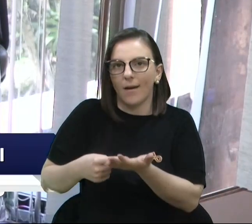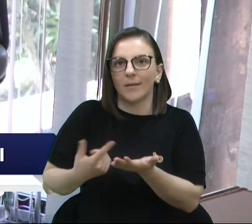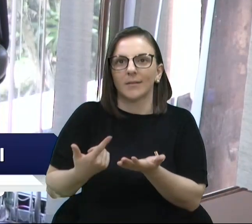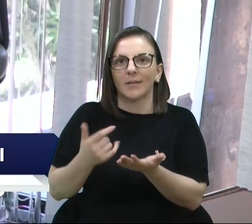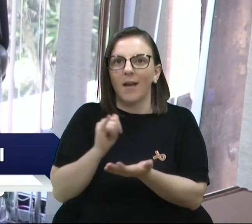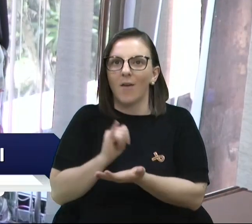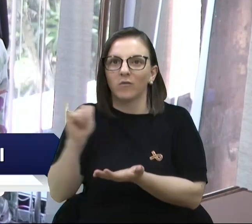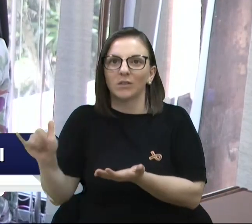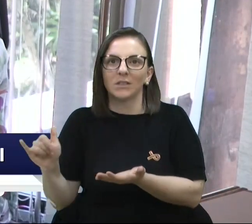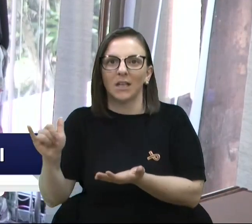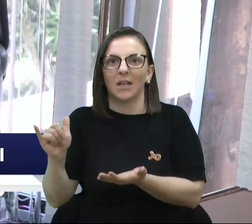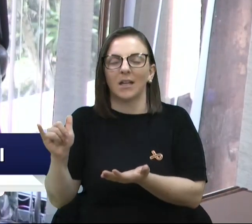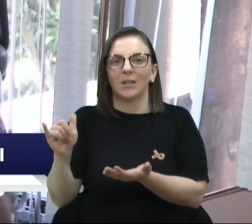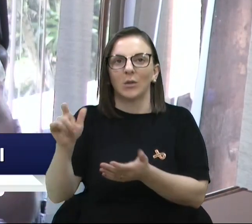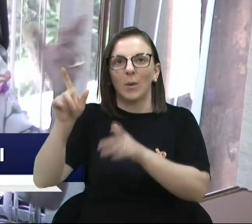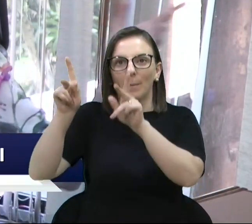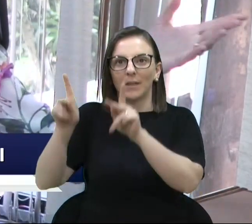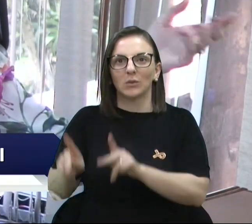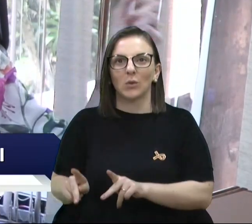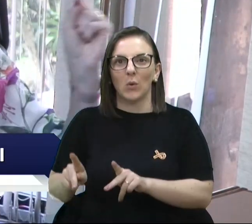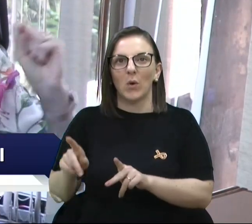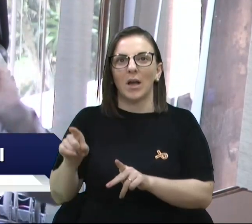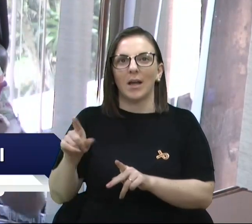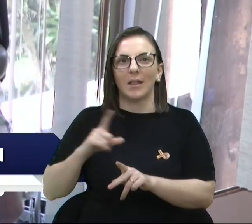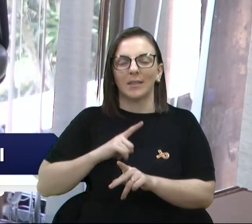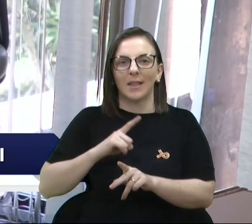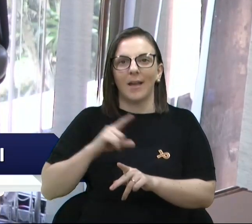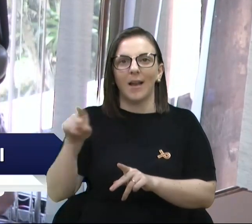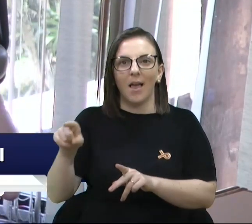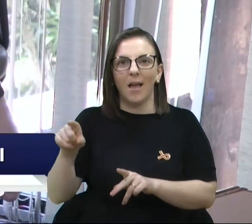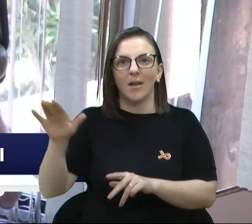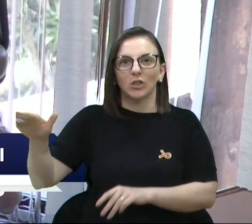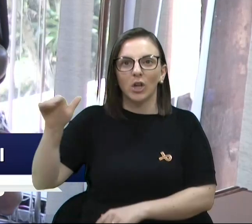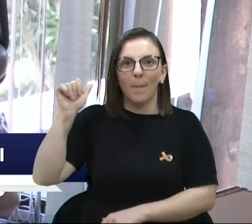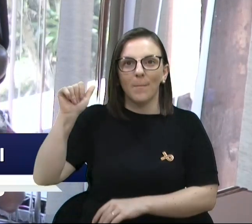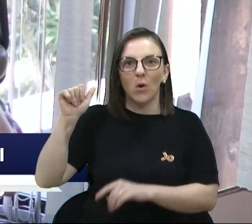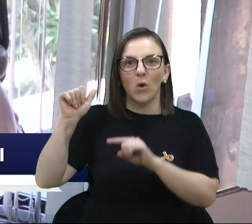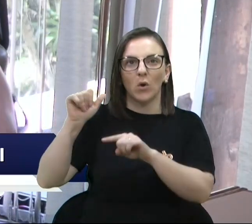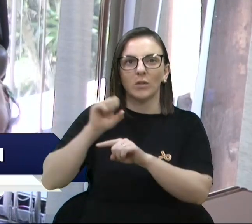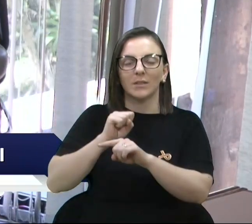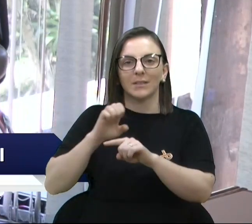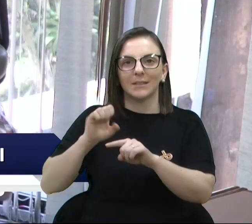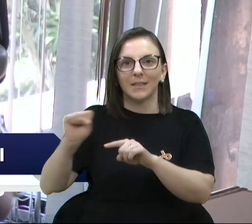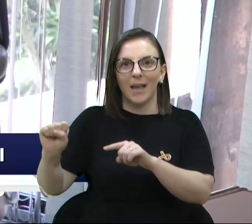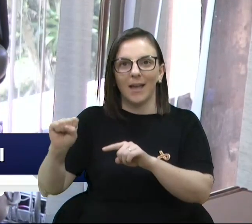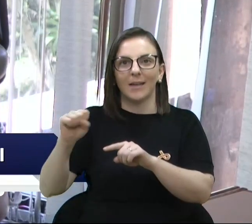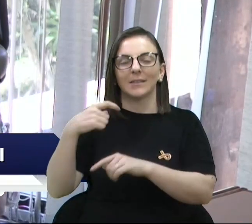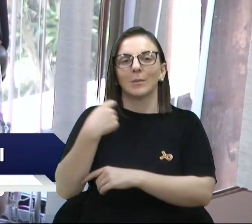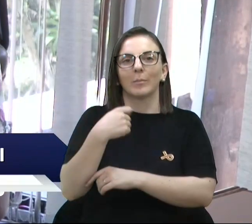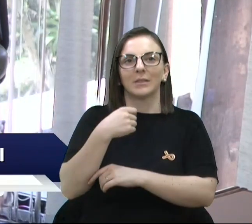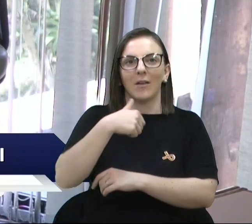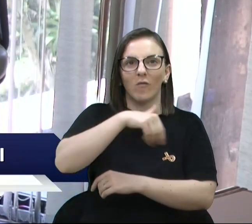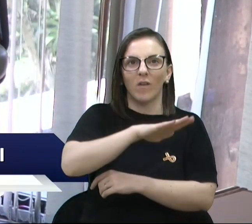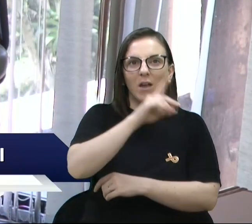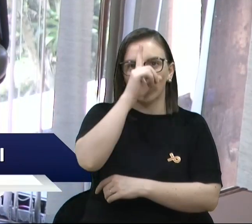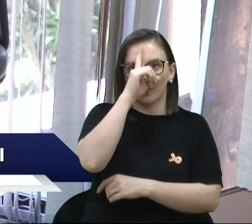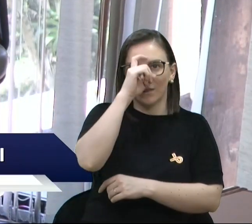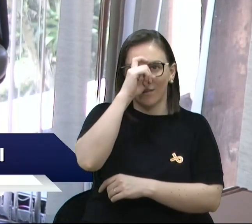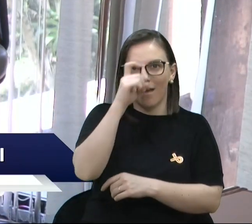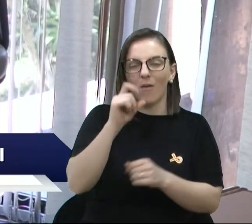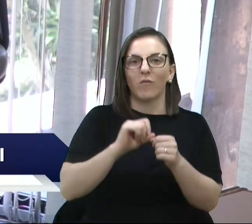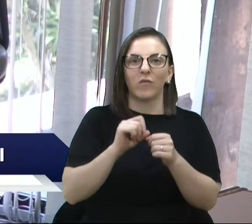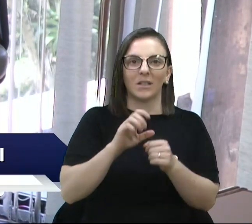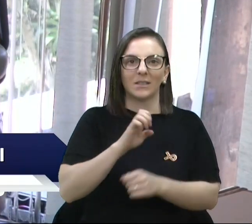avisando pacientes que ele tem uma consulta que ele foi chamado para ir lá no SESO ou para comparecer ao hospital, para realizar algum